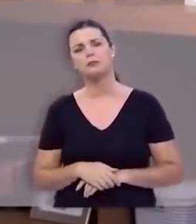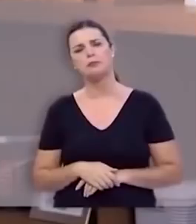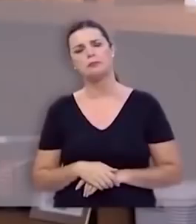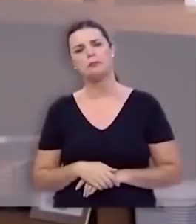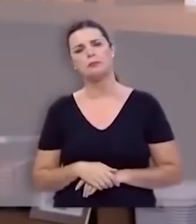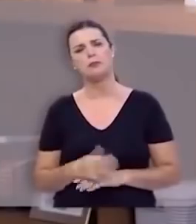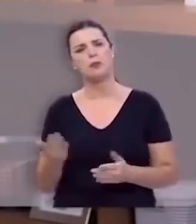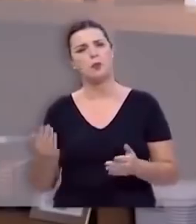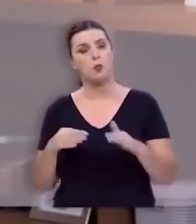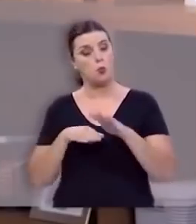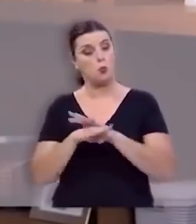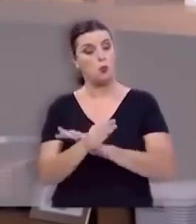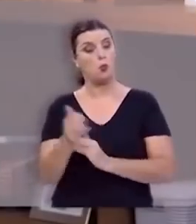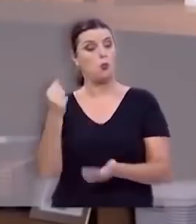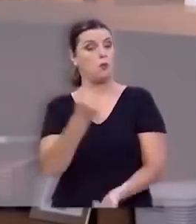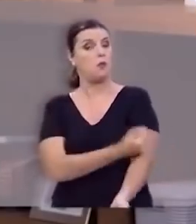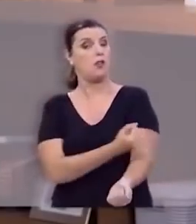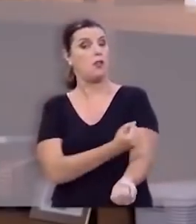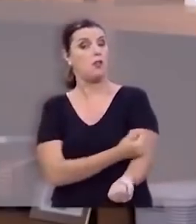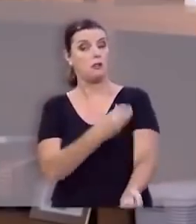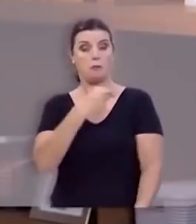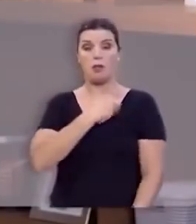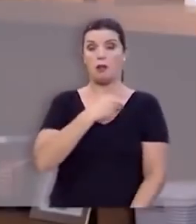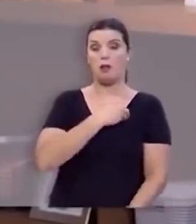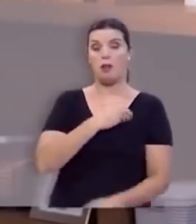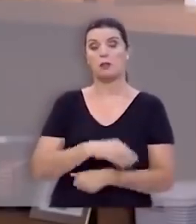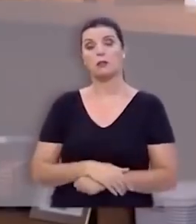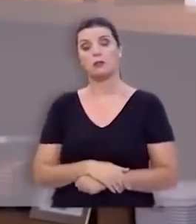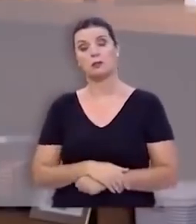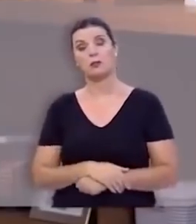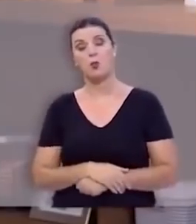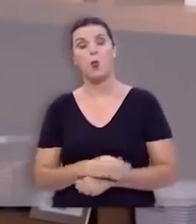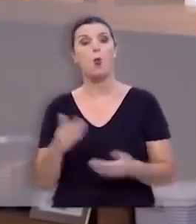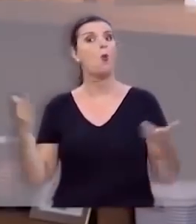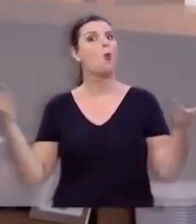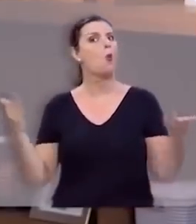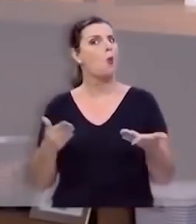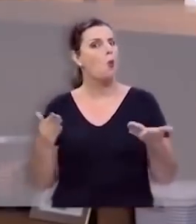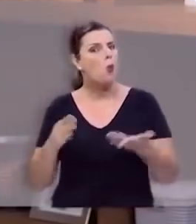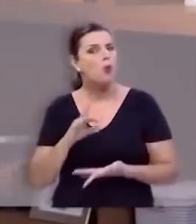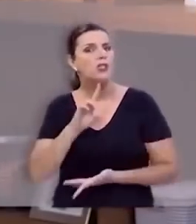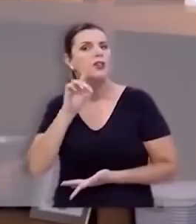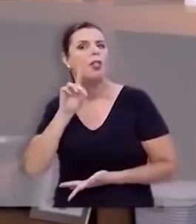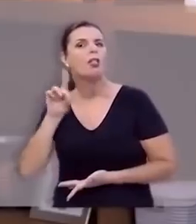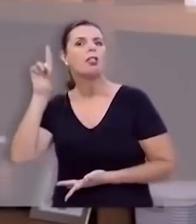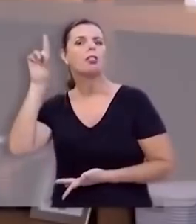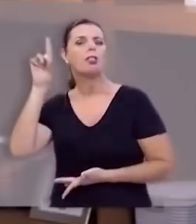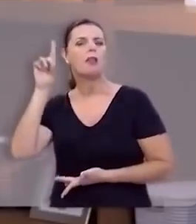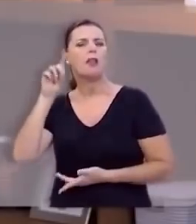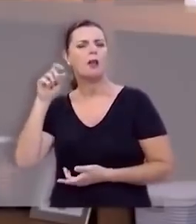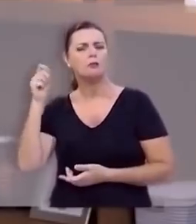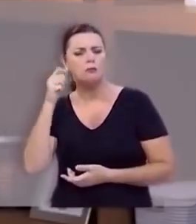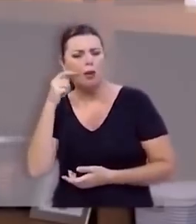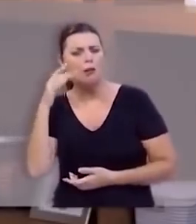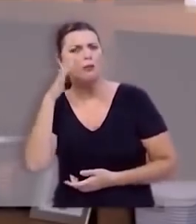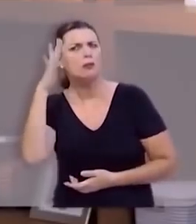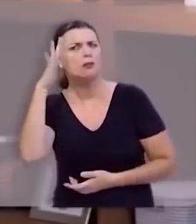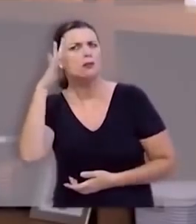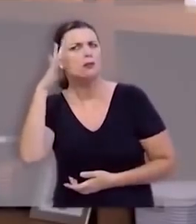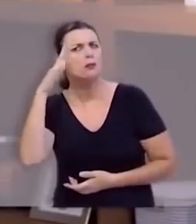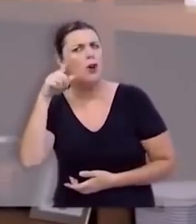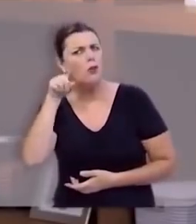um hábito, um vício, um pecado. Hoje, Deus alerta você